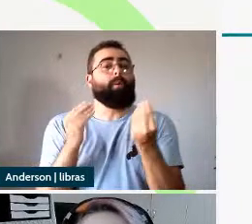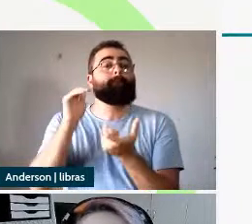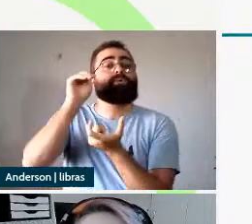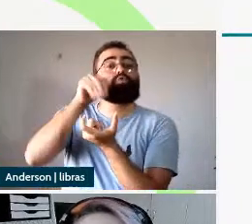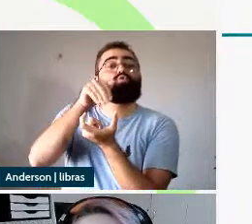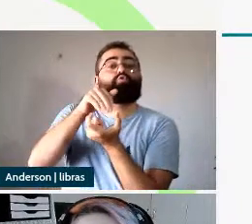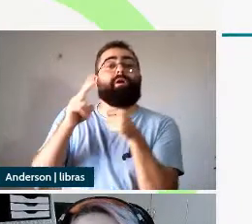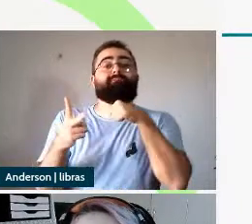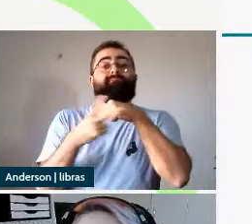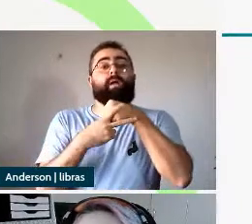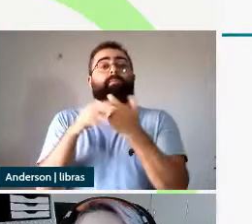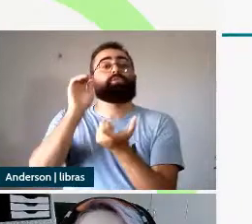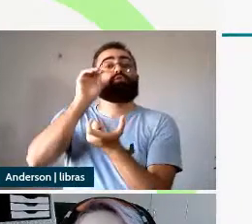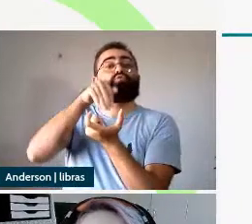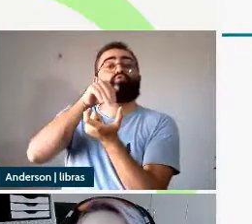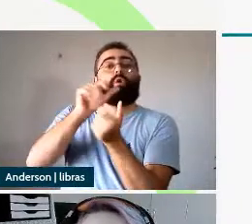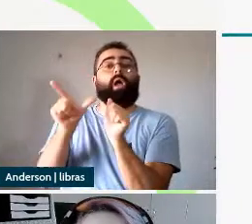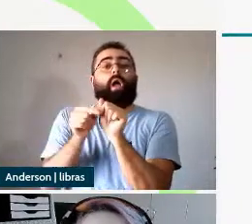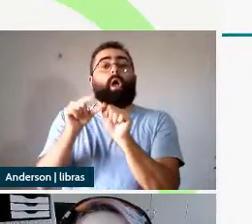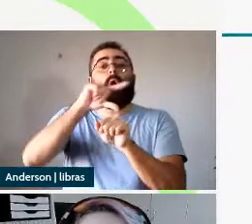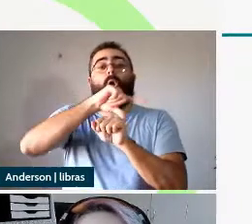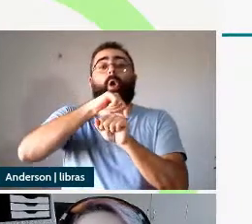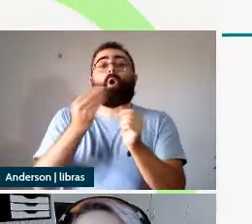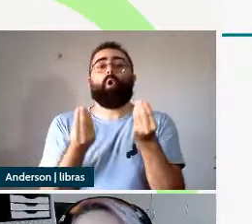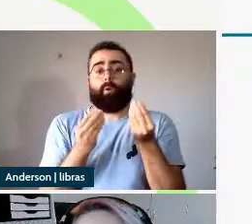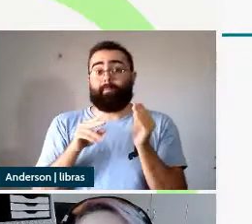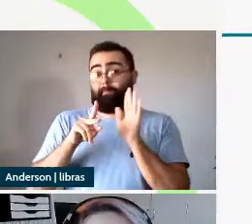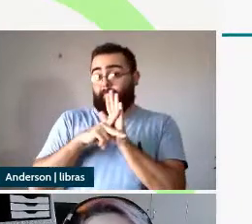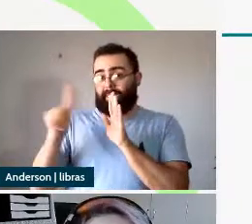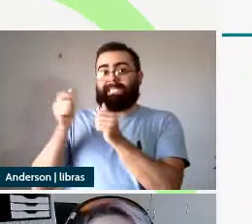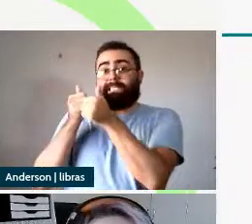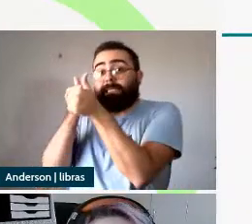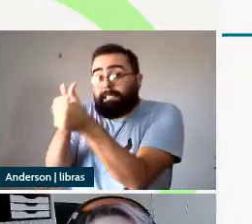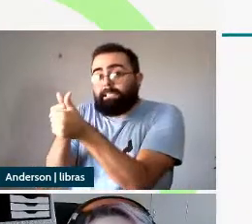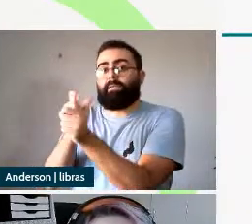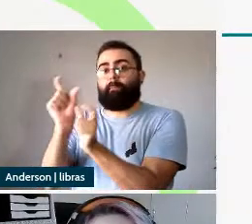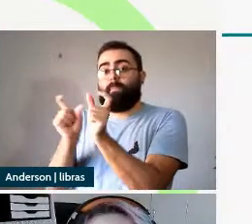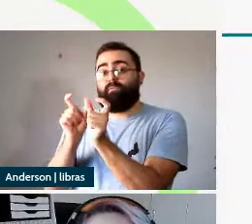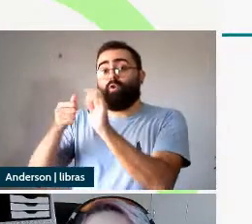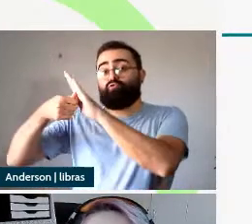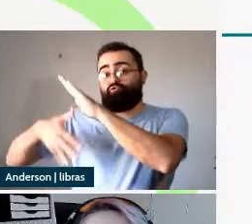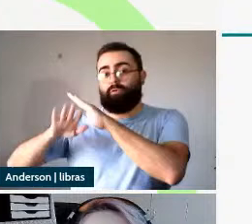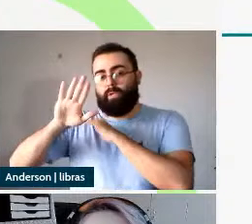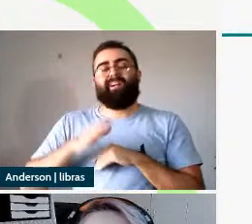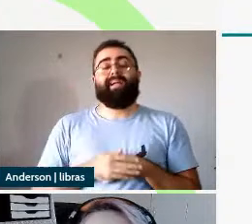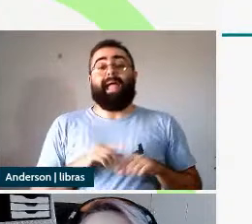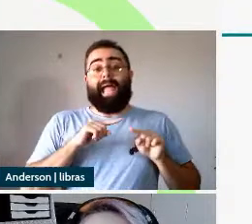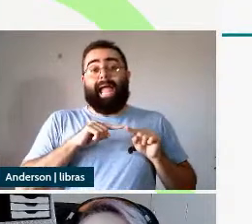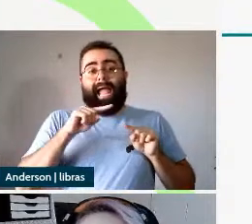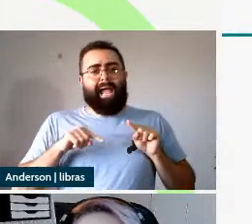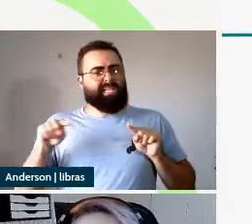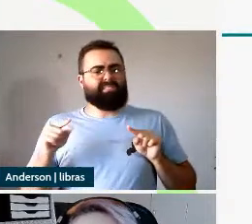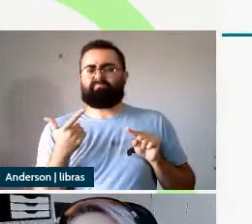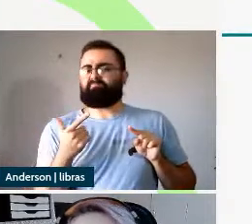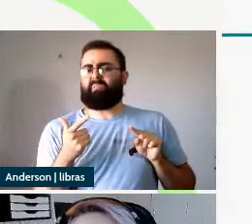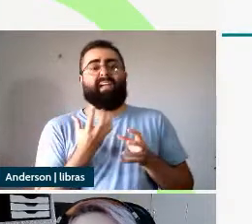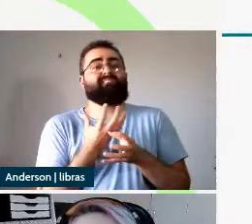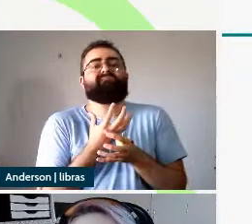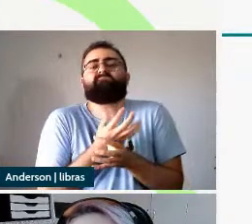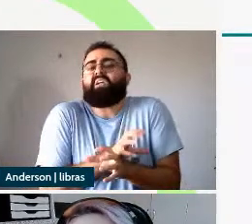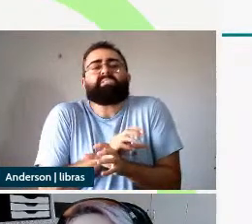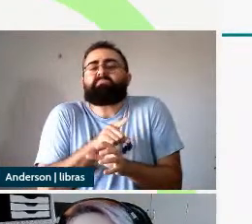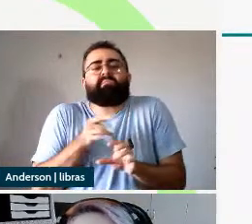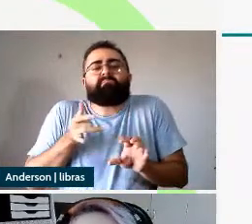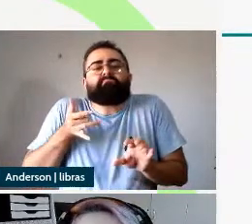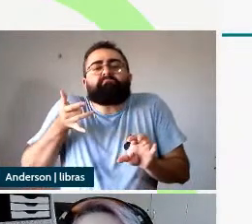seguindo os propostos da MD que as raízes são destituídas de traços sintáticos semânticos a gente vai ter um vizinho que